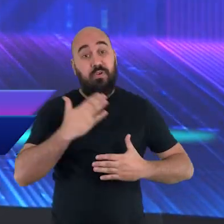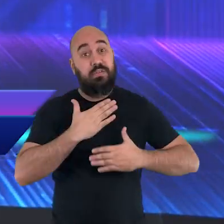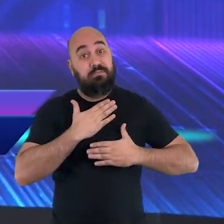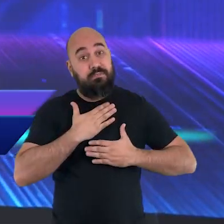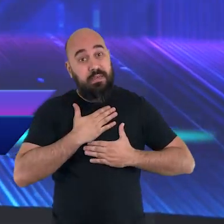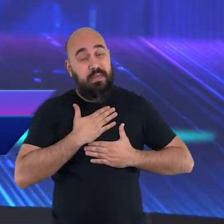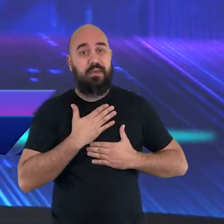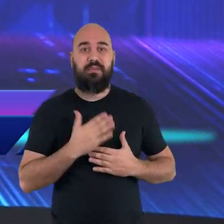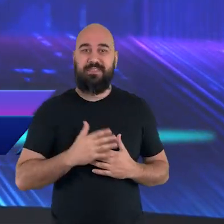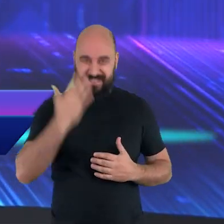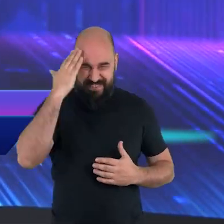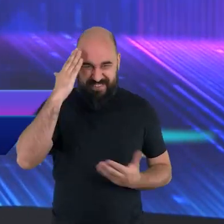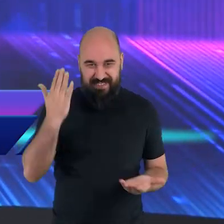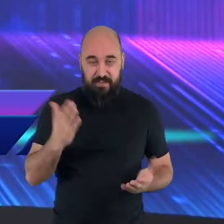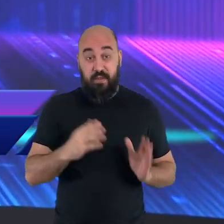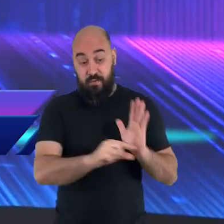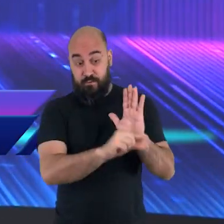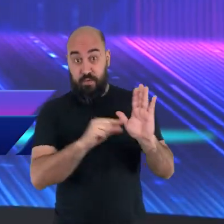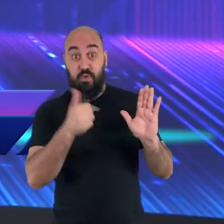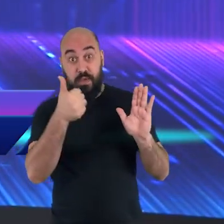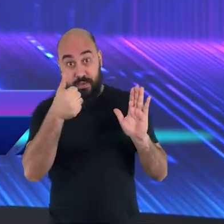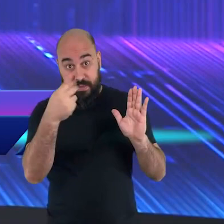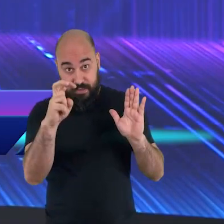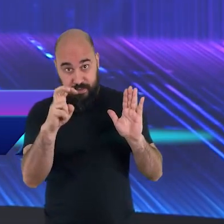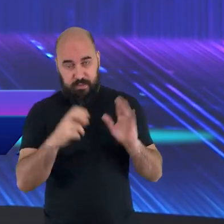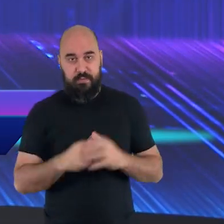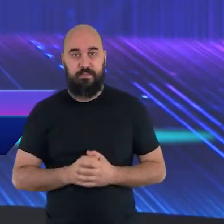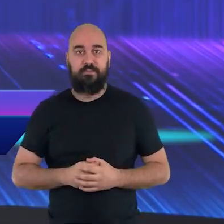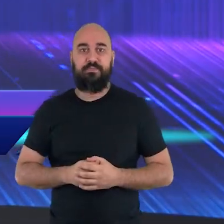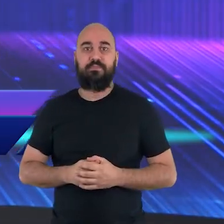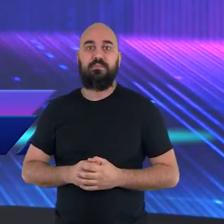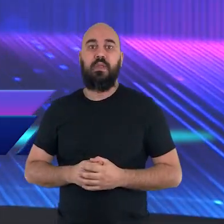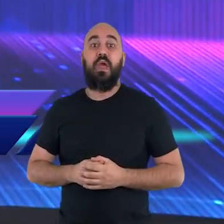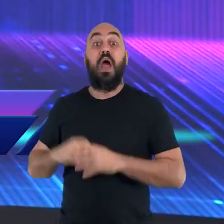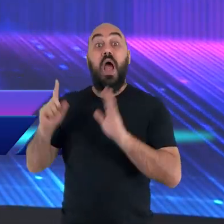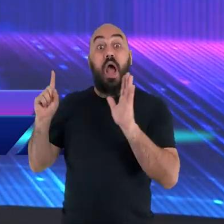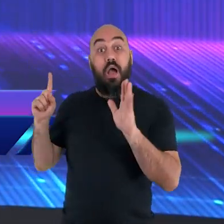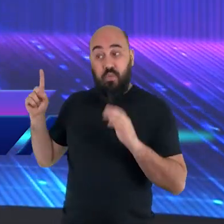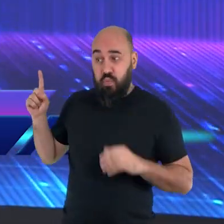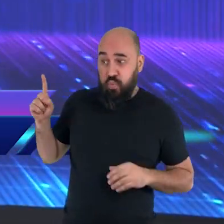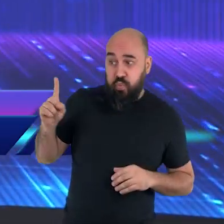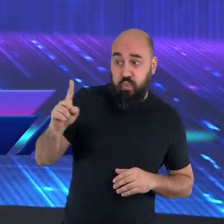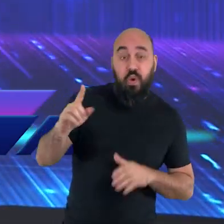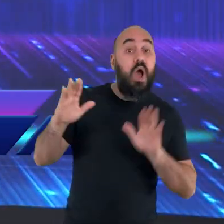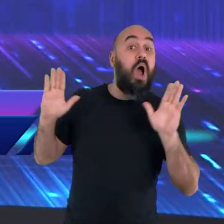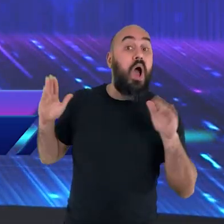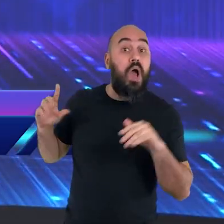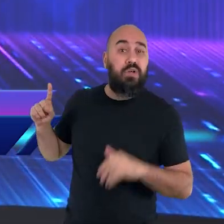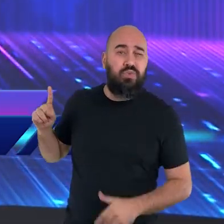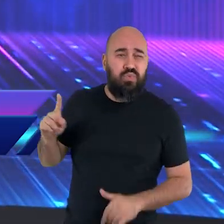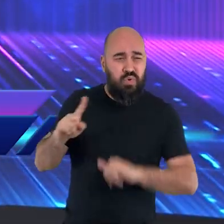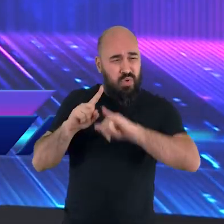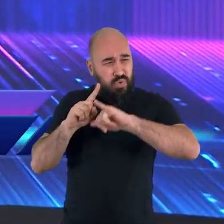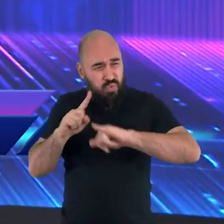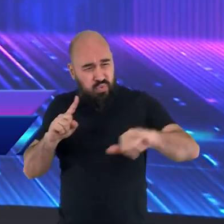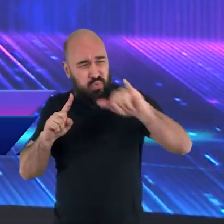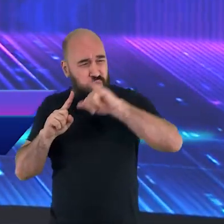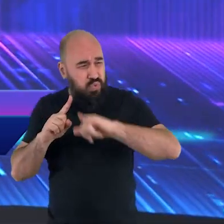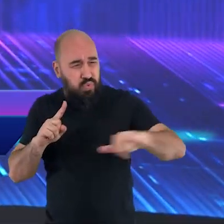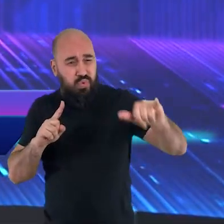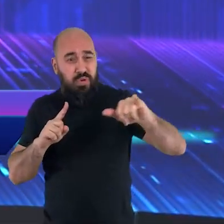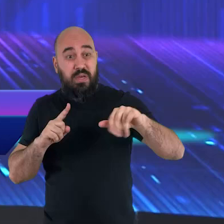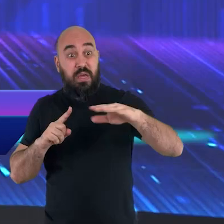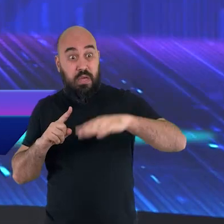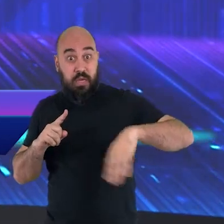Outro anjo saiu do santuário gritando em grande voz para aquele que se achava sentado sobre a nuvem. Jesus,